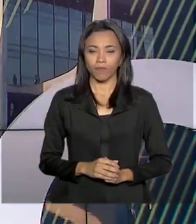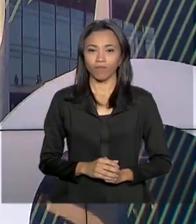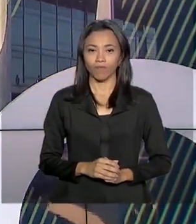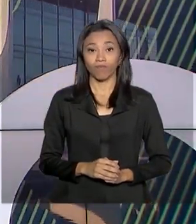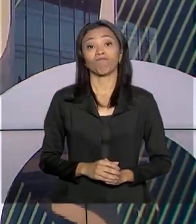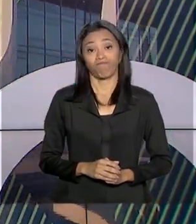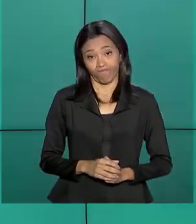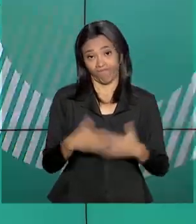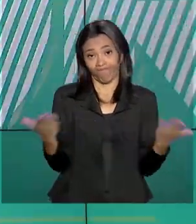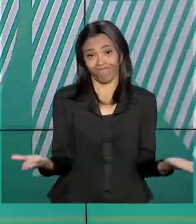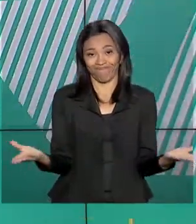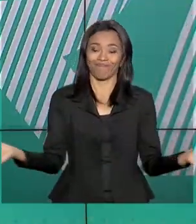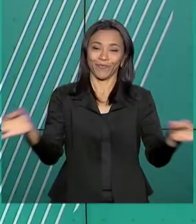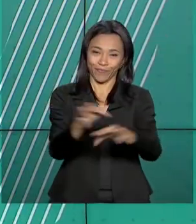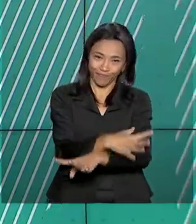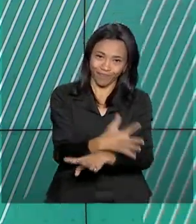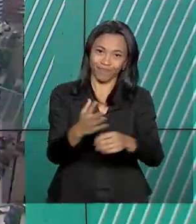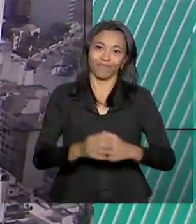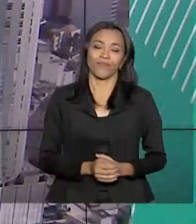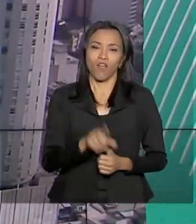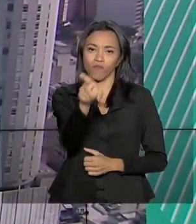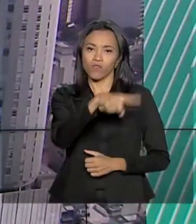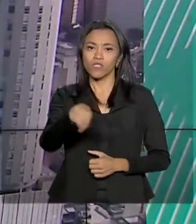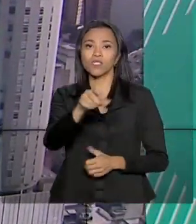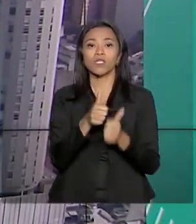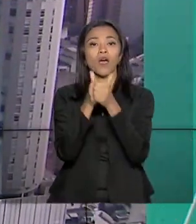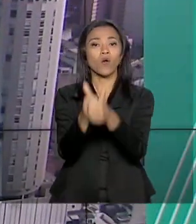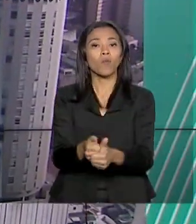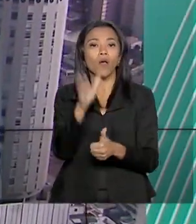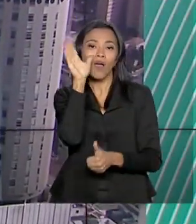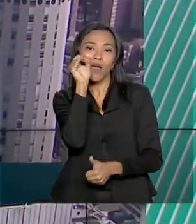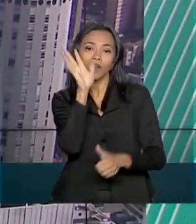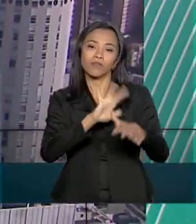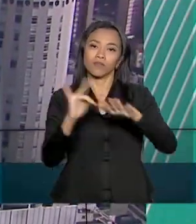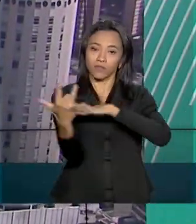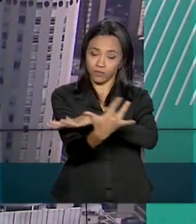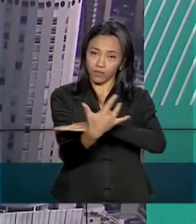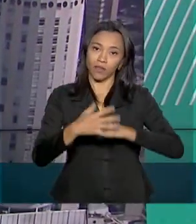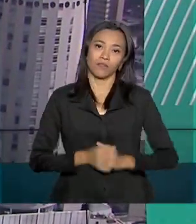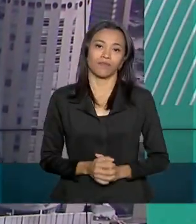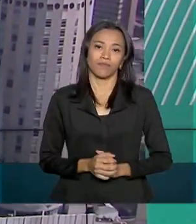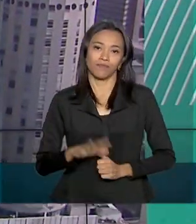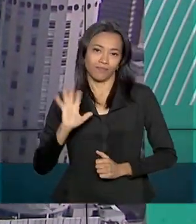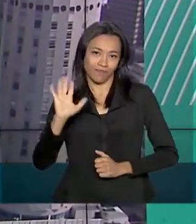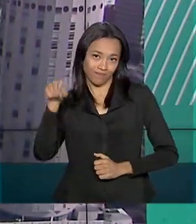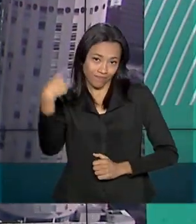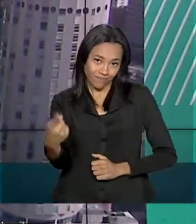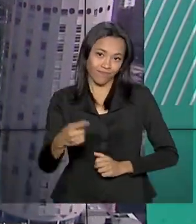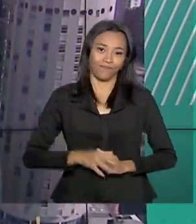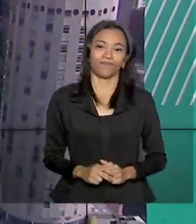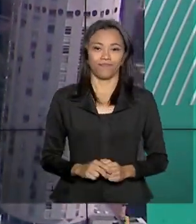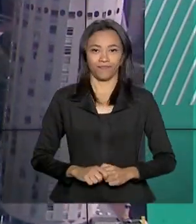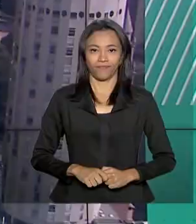E o governo agora fica por aqui. Acompanhe a gente também pelas nossas redes sociais. Até a próxima.